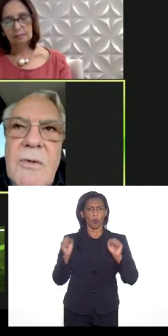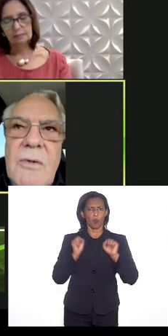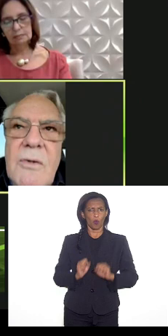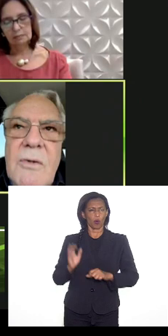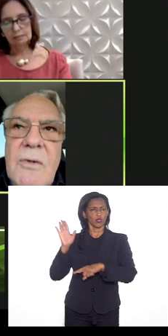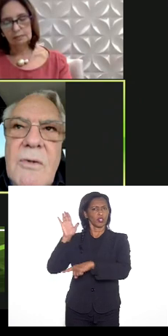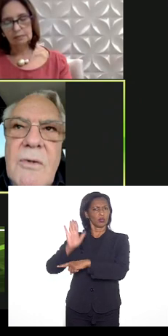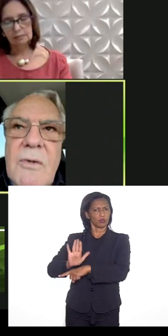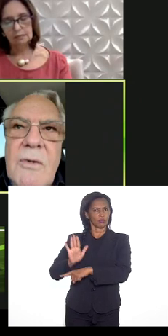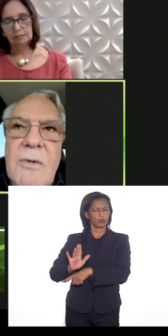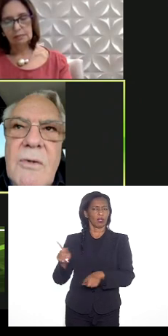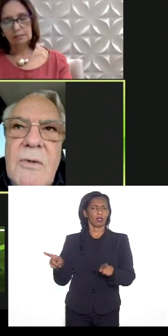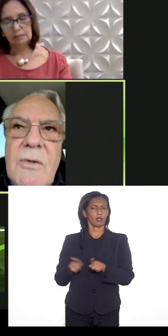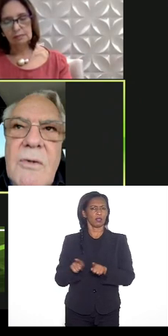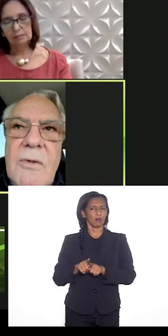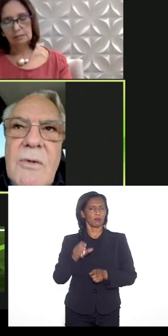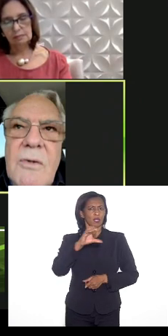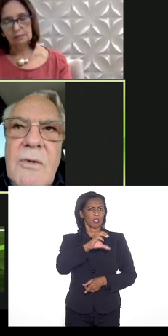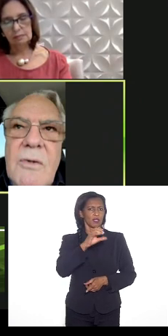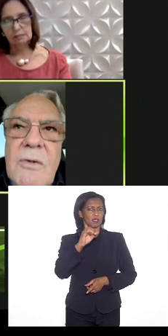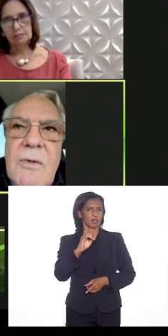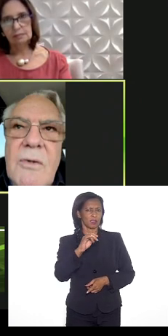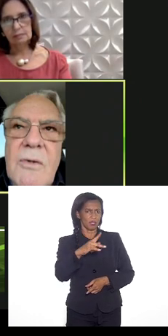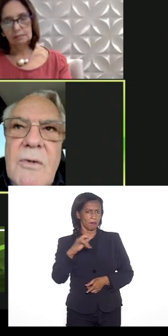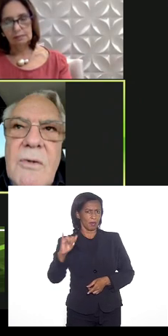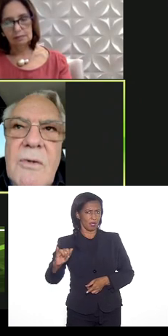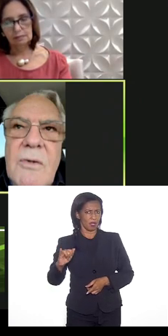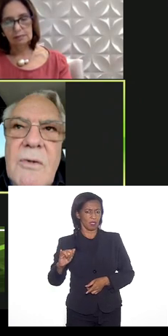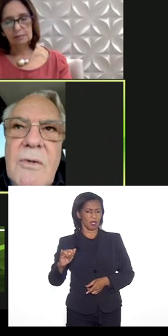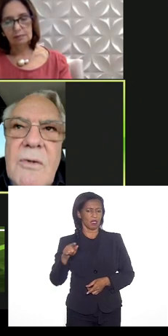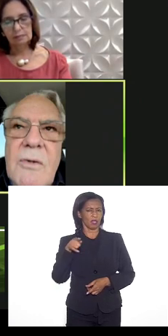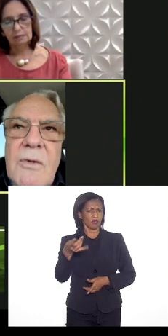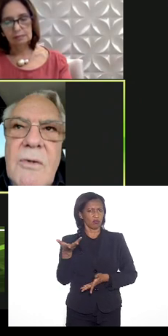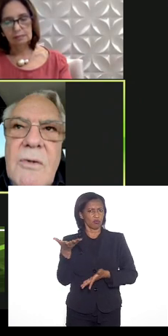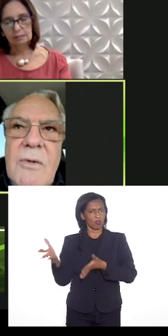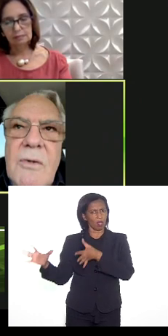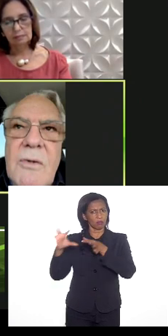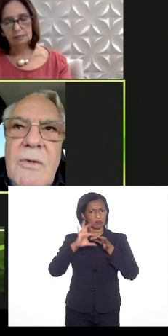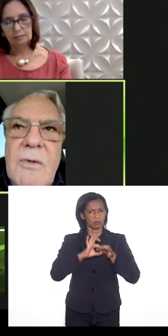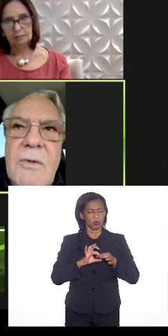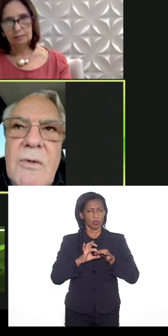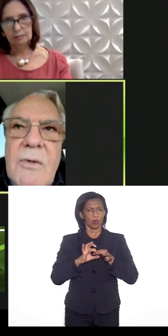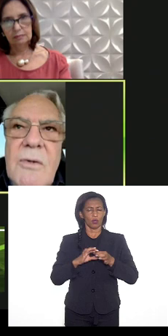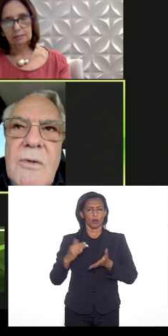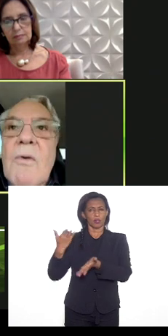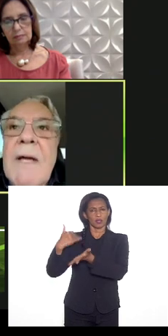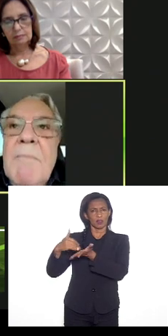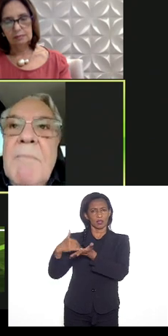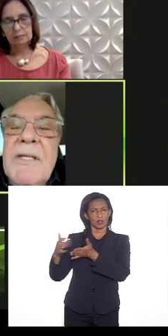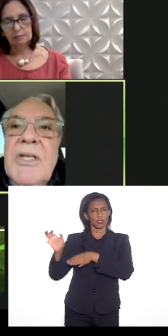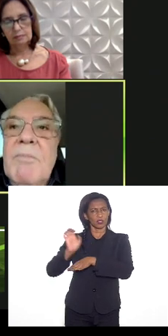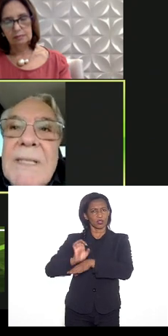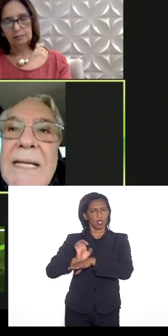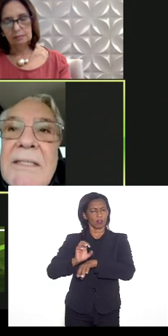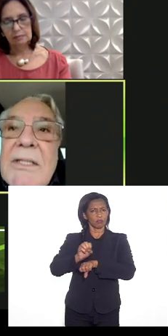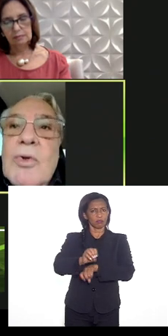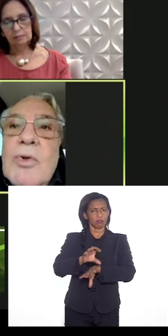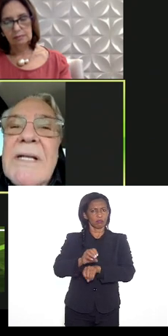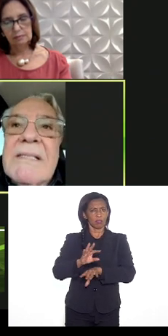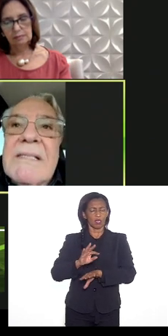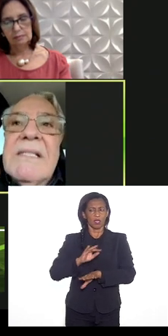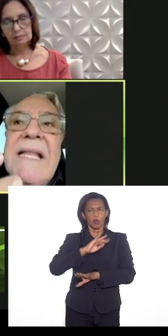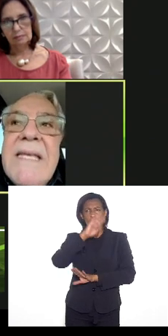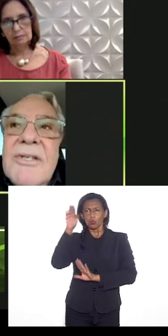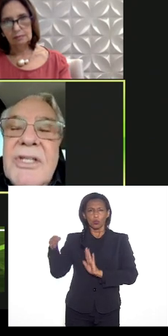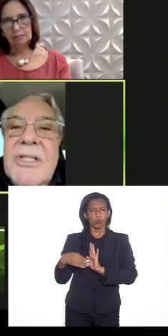nessa questão que essa CPI está mergulhando com a Secretaria de Estado de Educação para que a gente botasse todas essas